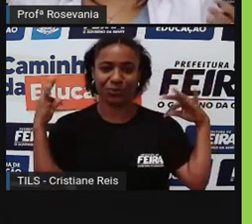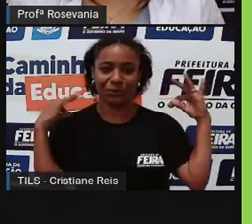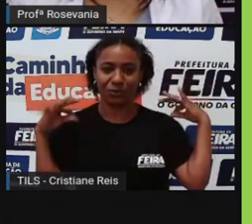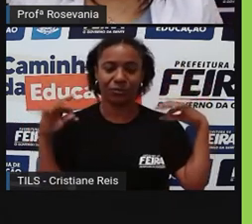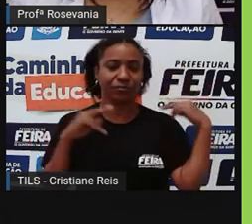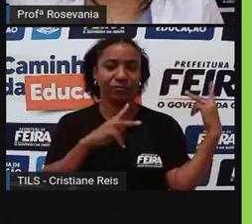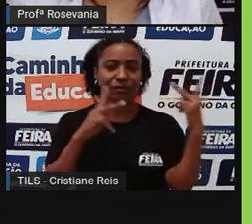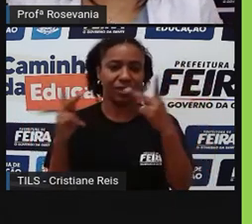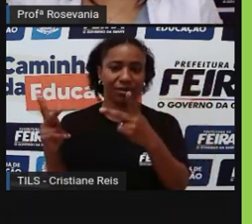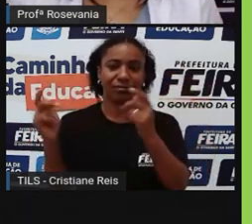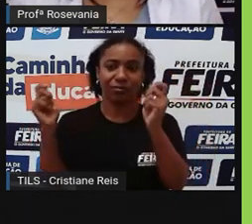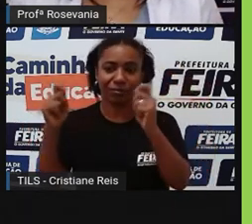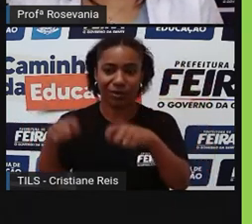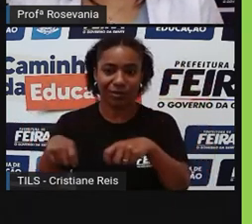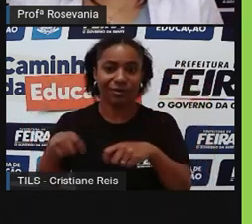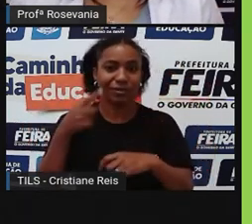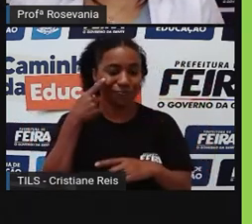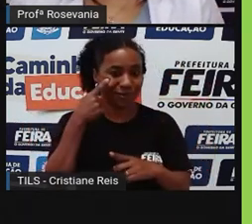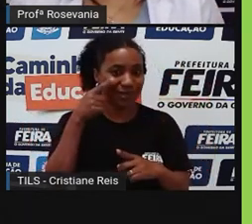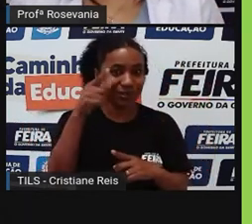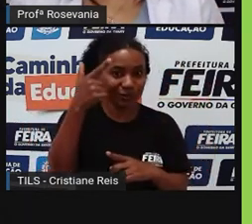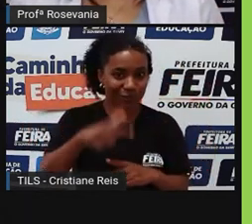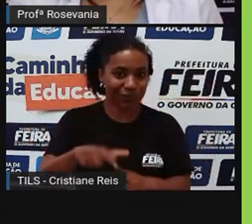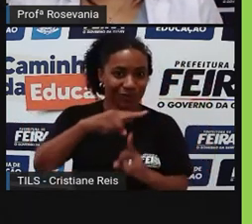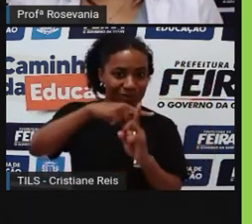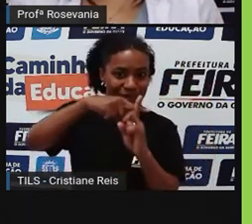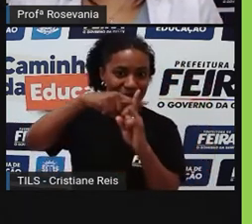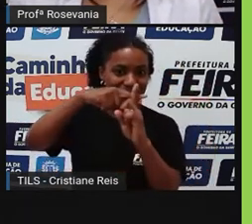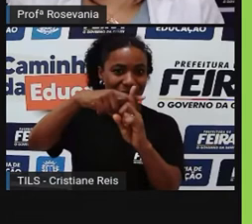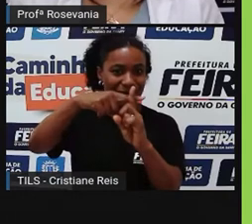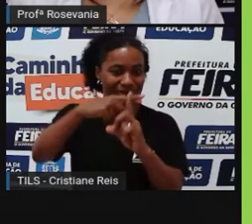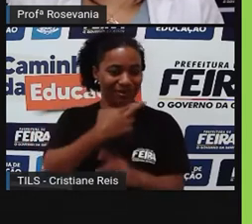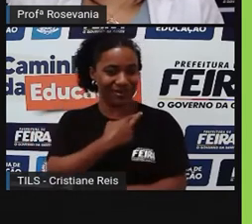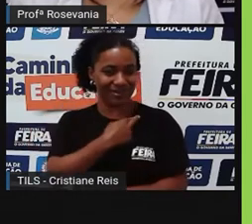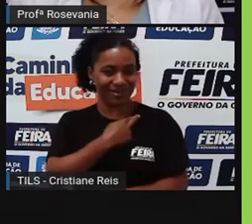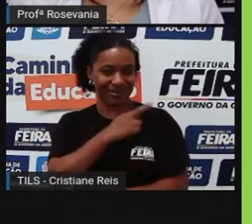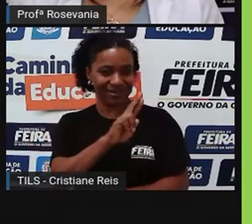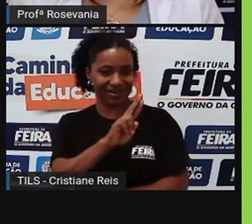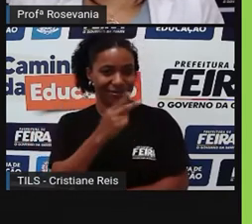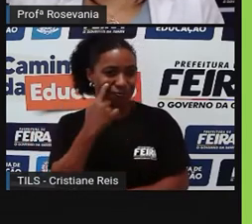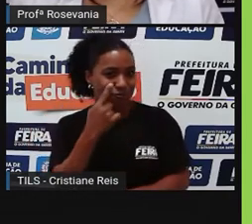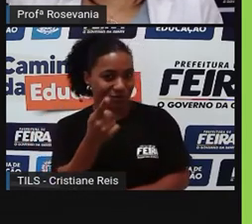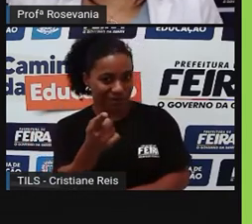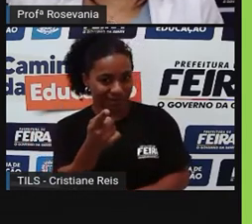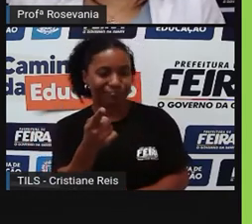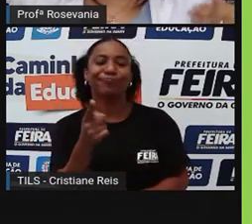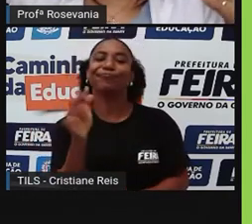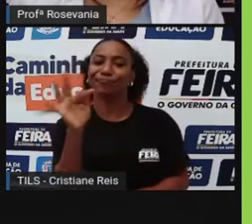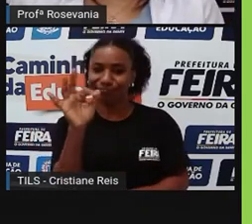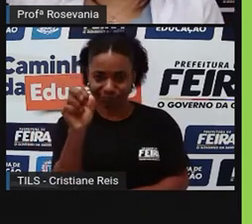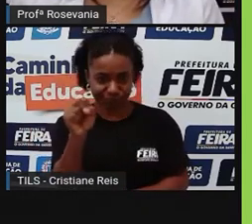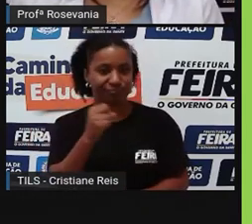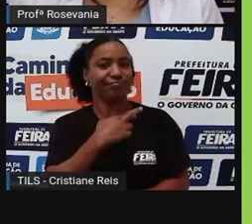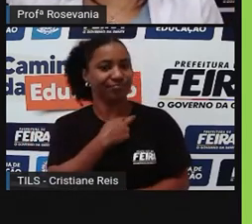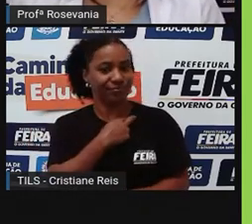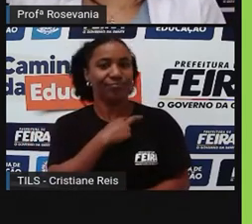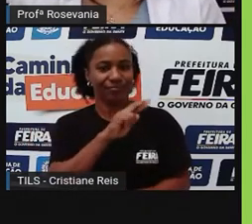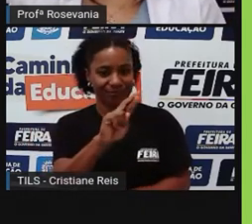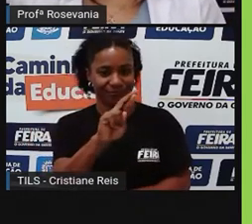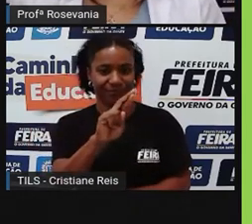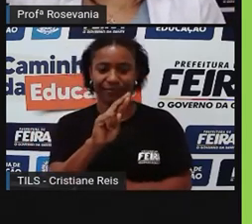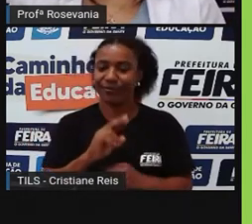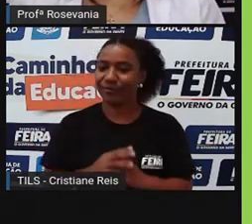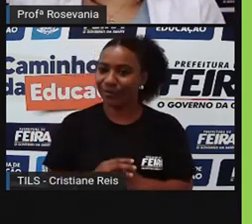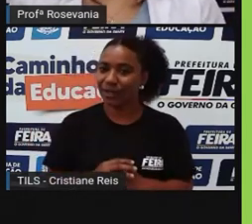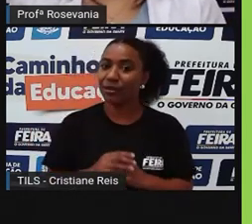lá, para você perceber mais uma vez a questão também da religiosidade. Então, para fazer visita, não é você chegar lá e visitar, você